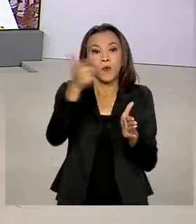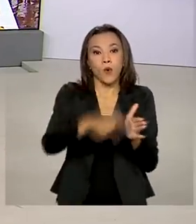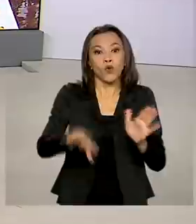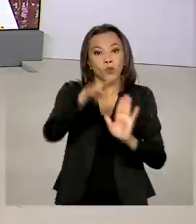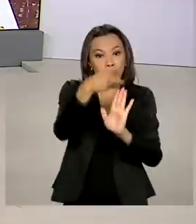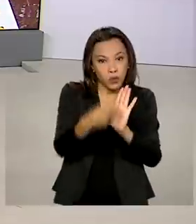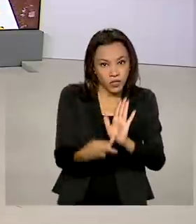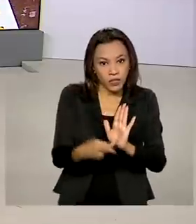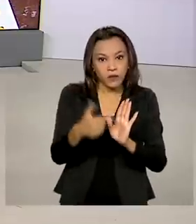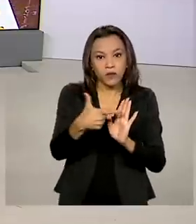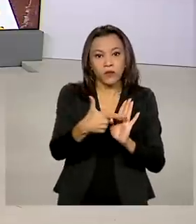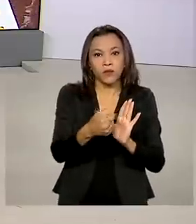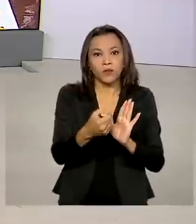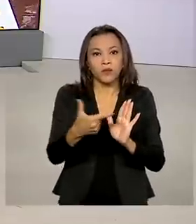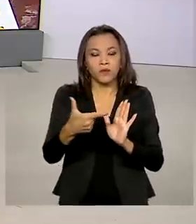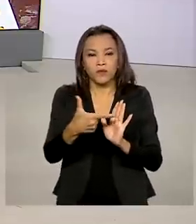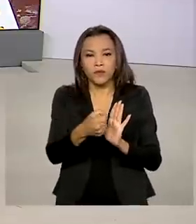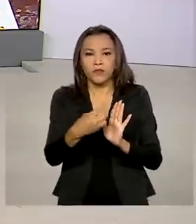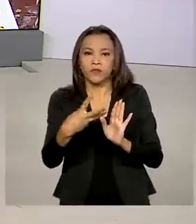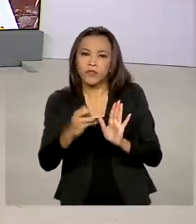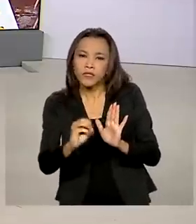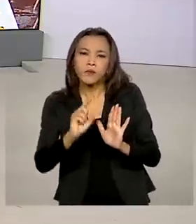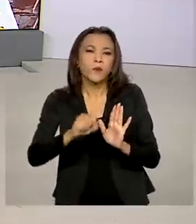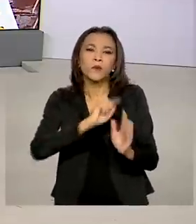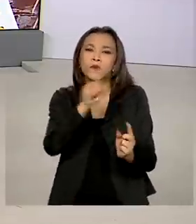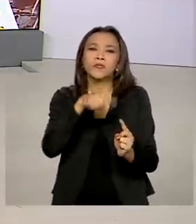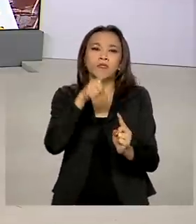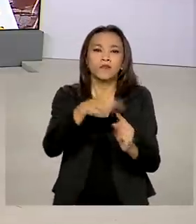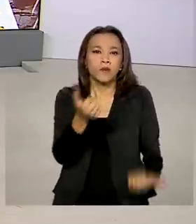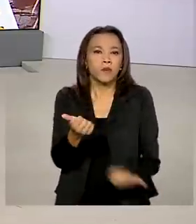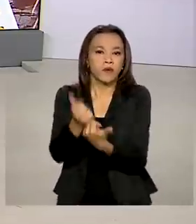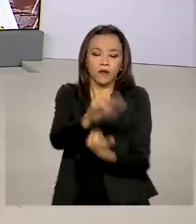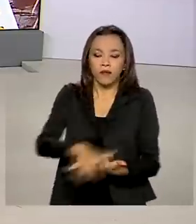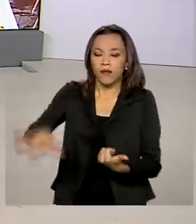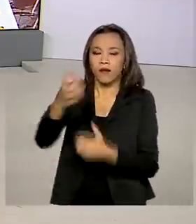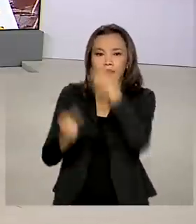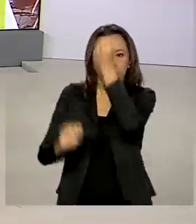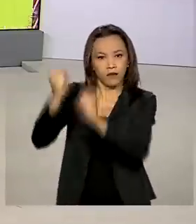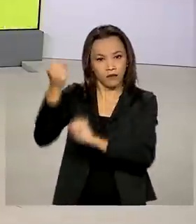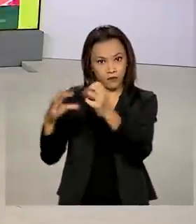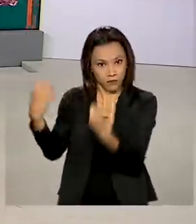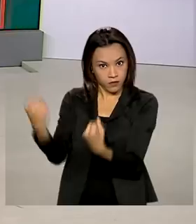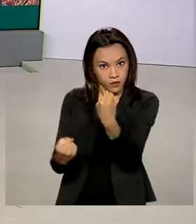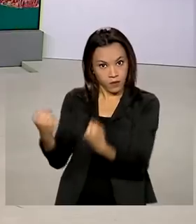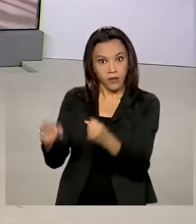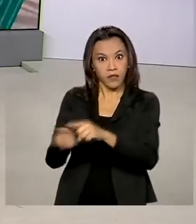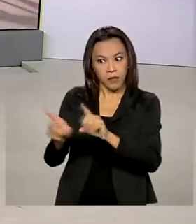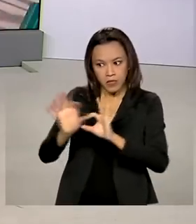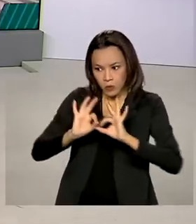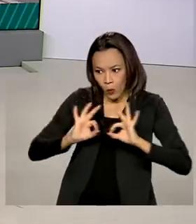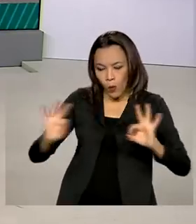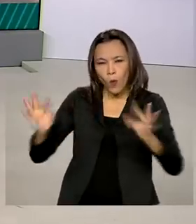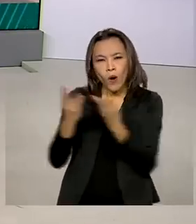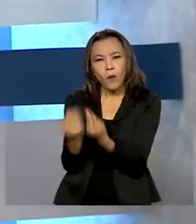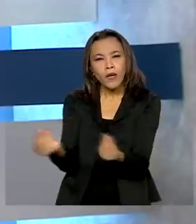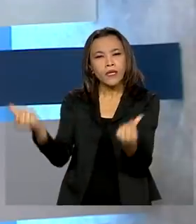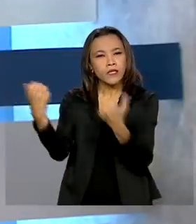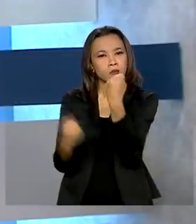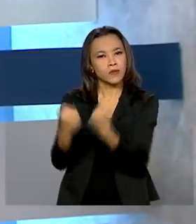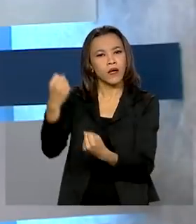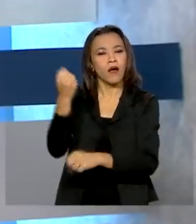pretende aumentar a competitividade da indústria automobilística e a qualidade dos carros fabricados aqui no Brasil.